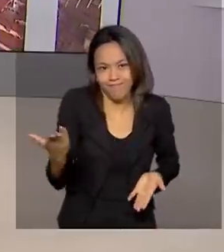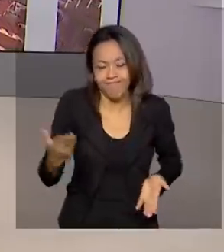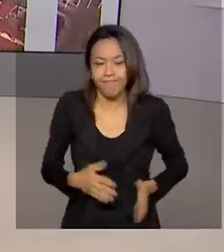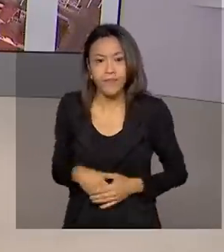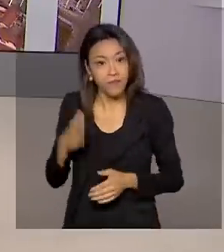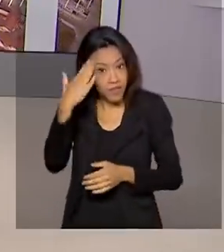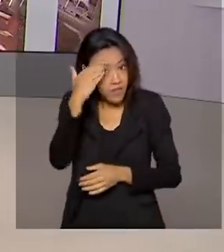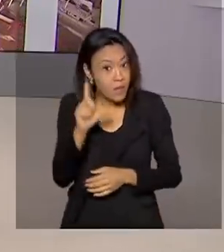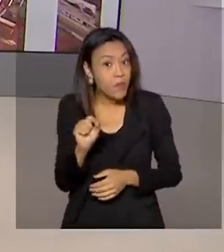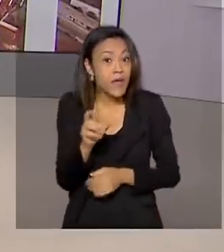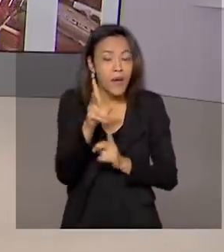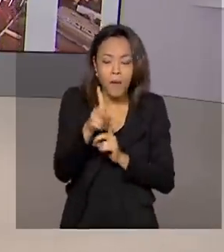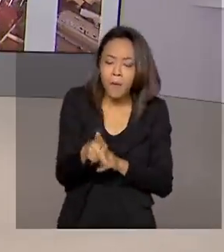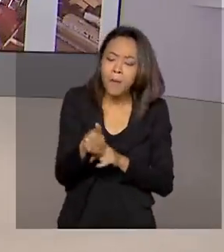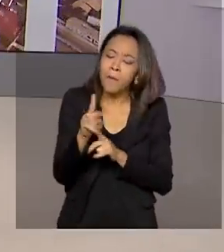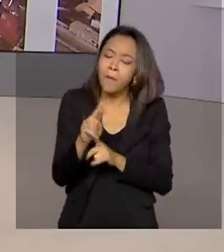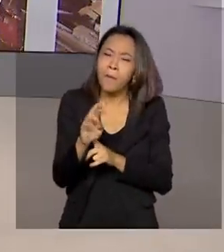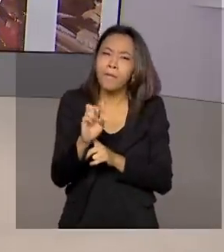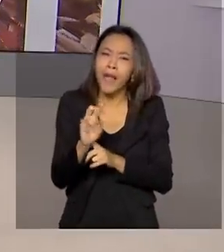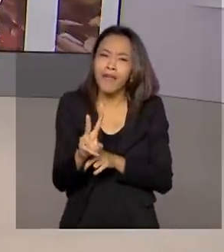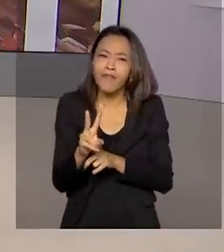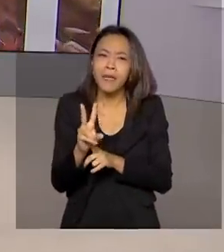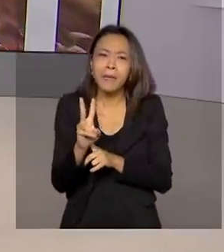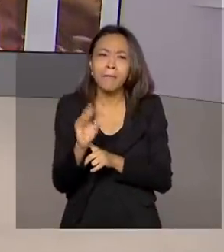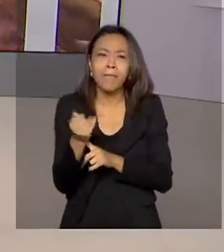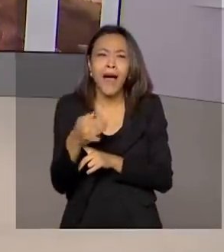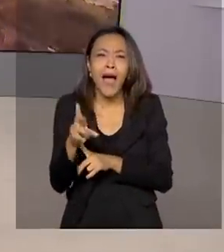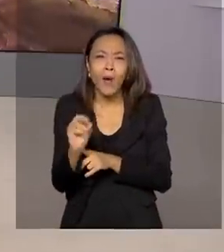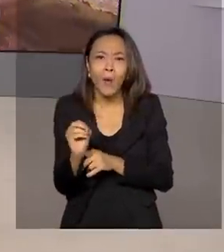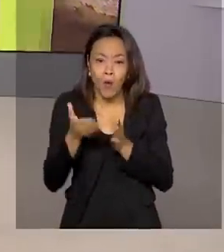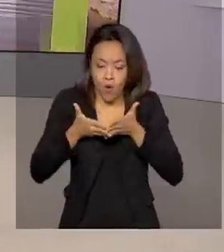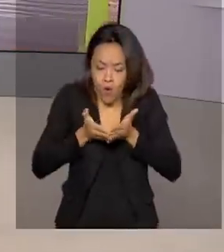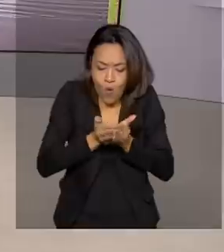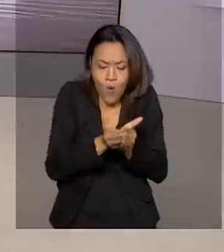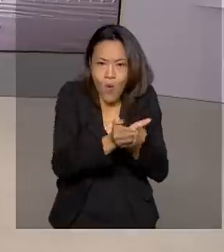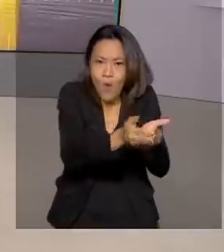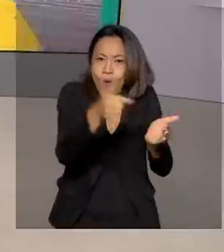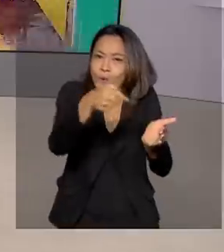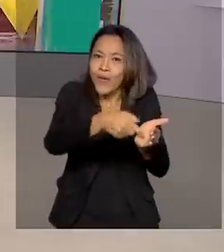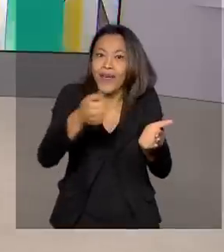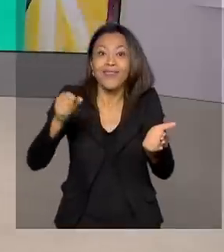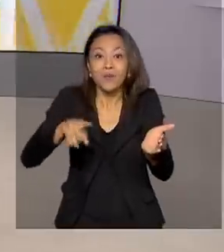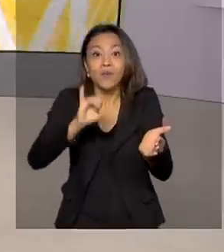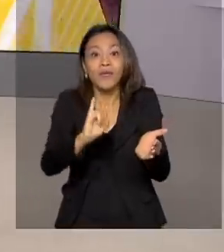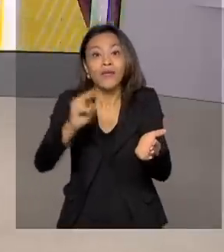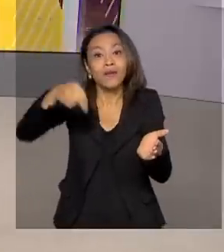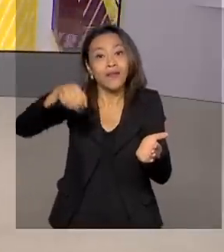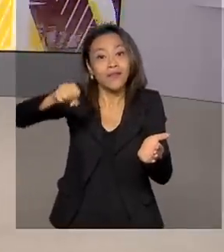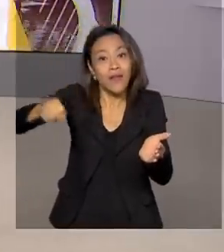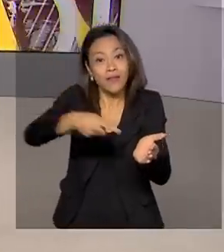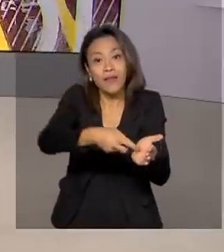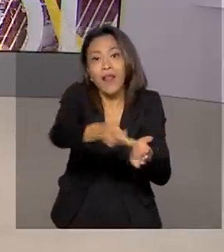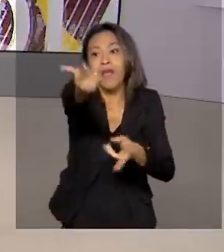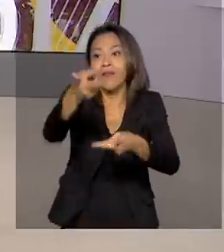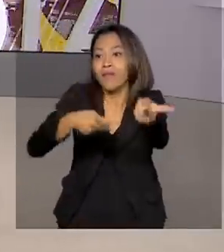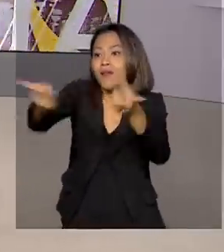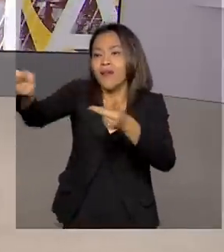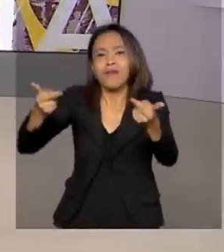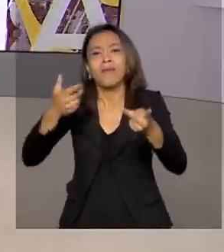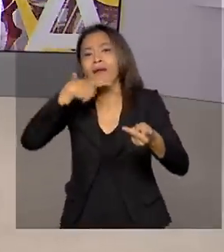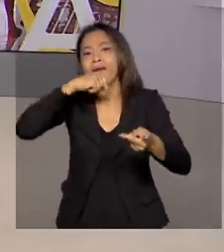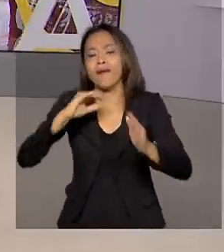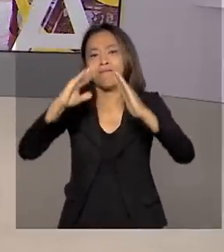que é um pré-vibarco? São aquelas embarcações que levam todos os serviços de uma agência convencional do INSS para